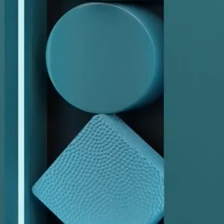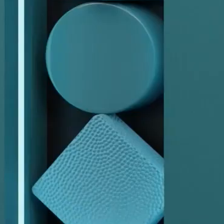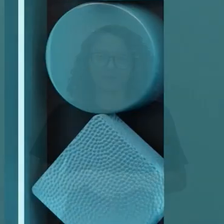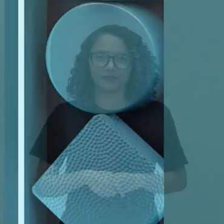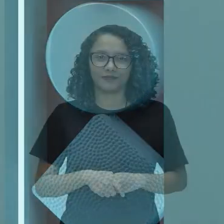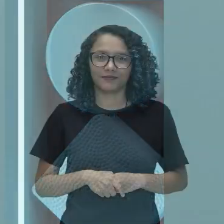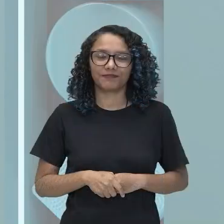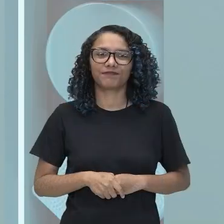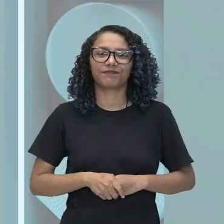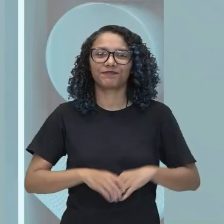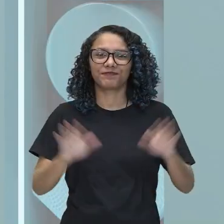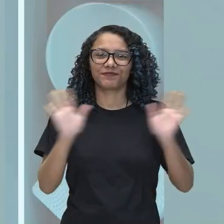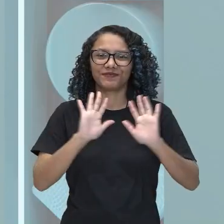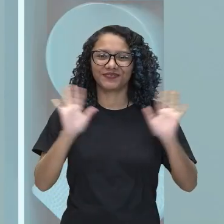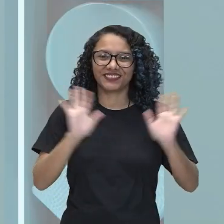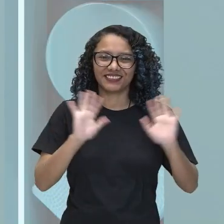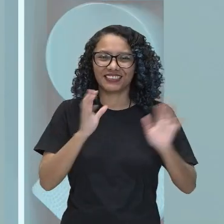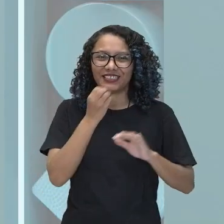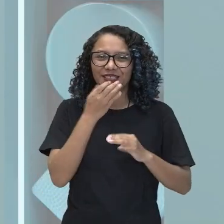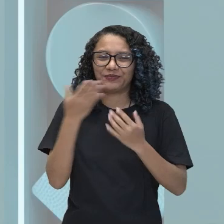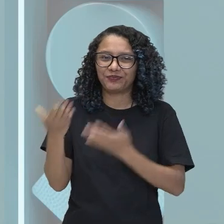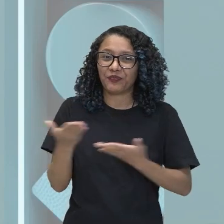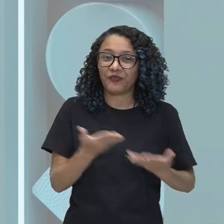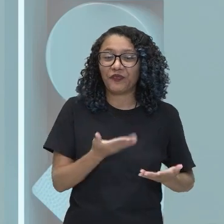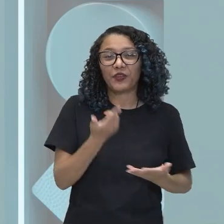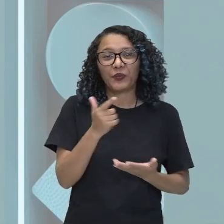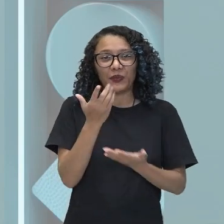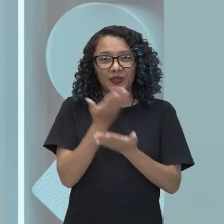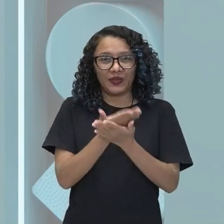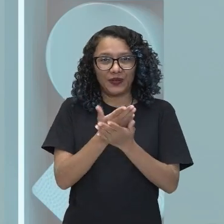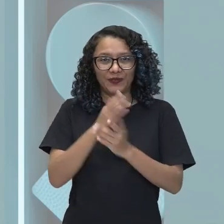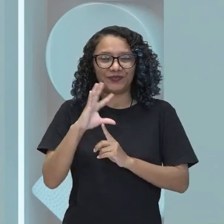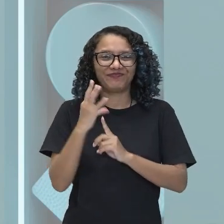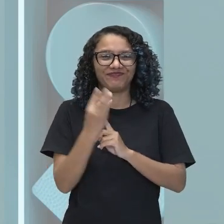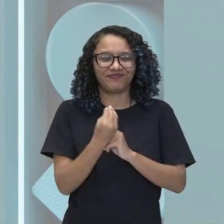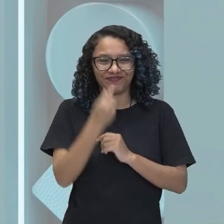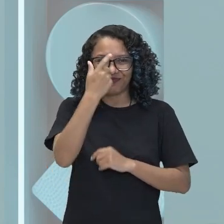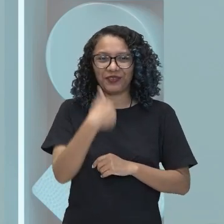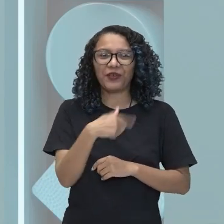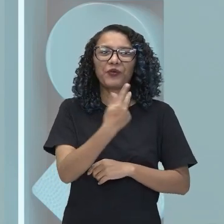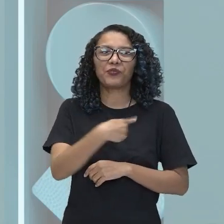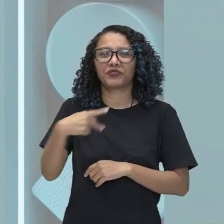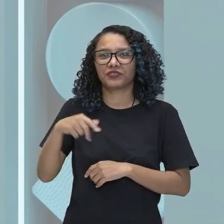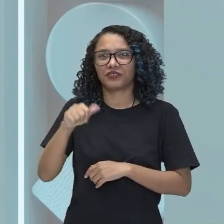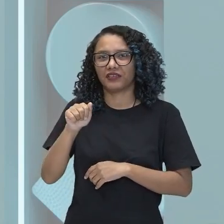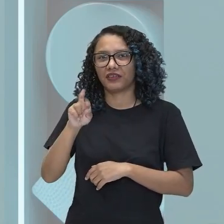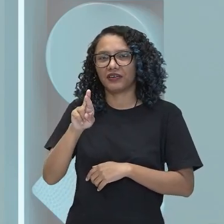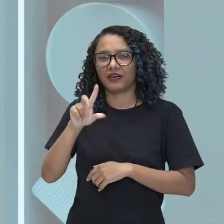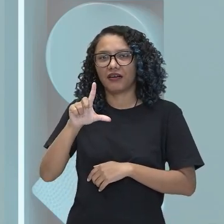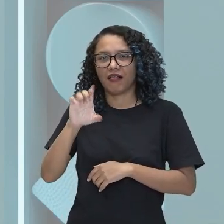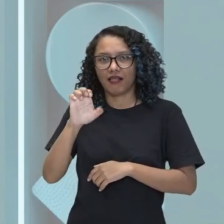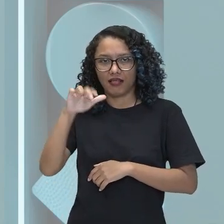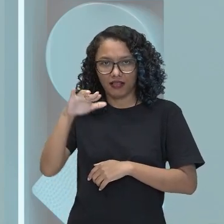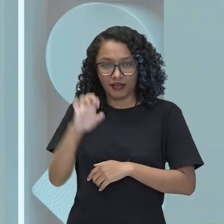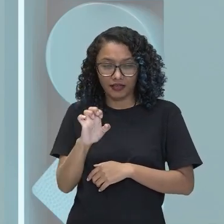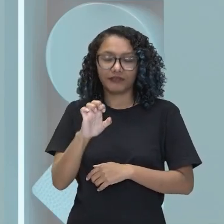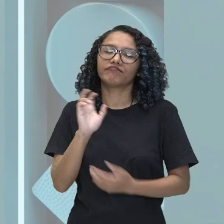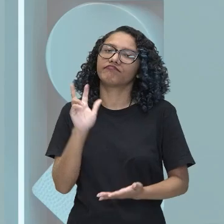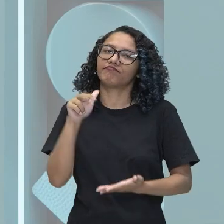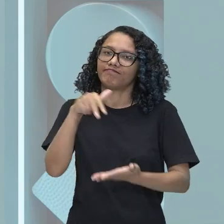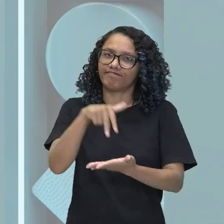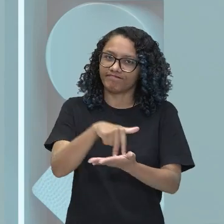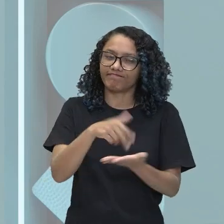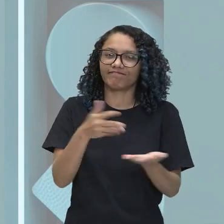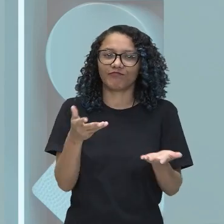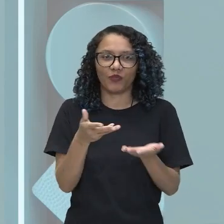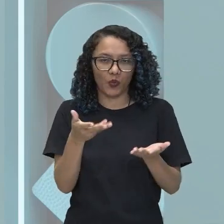Olá, sejam bem-vindos a mais próxima aula de arte. sou a professora Arlene Azulay e vou acompanhá